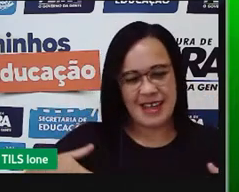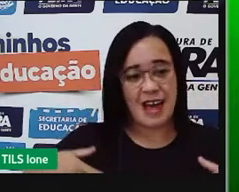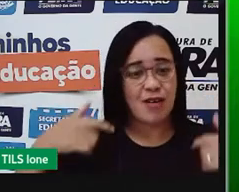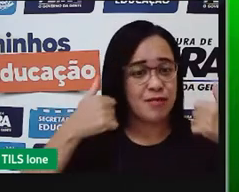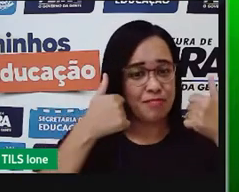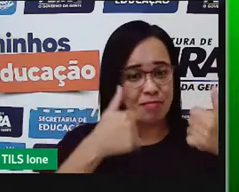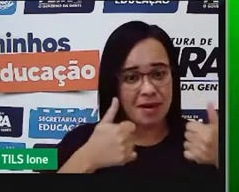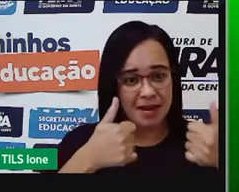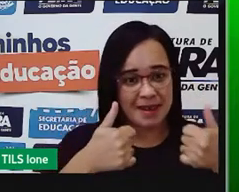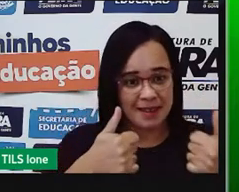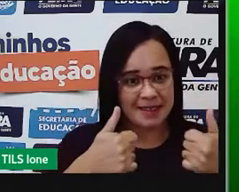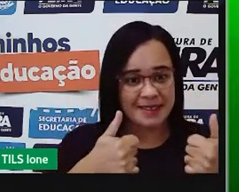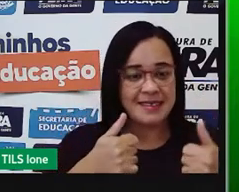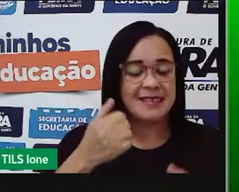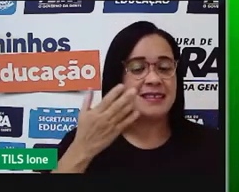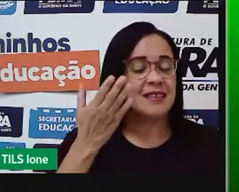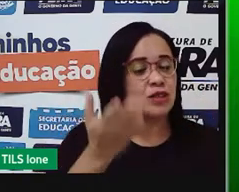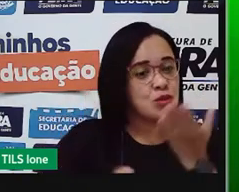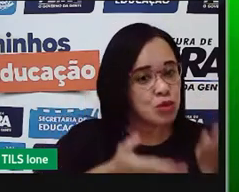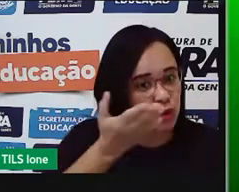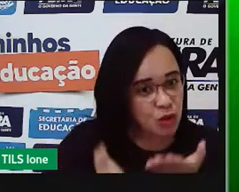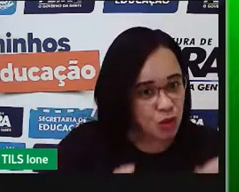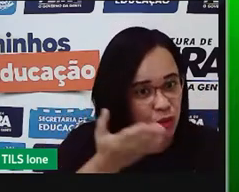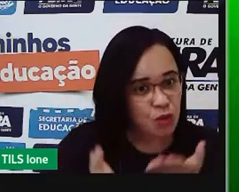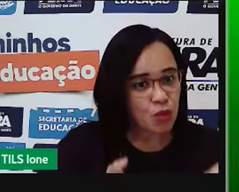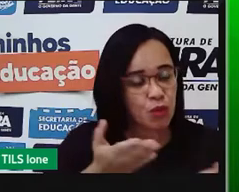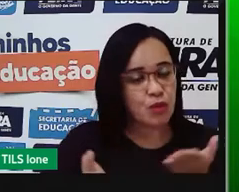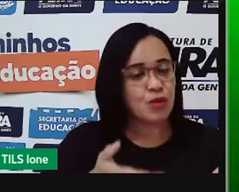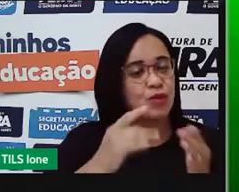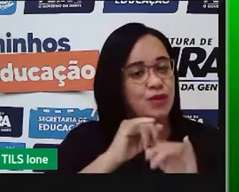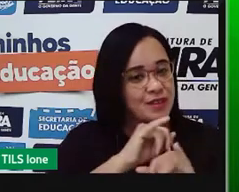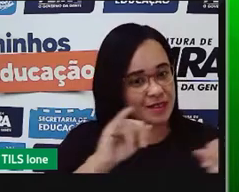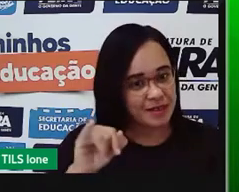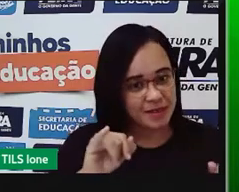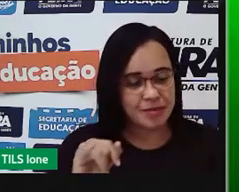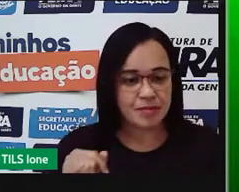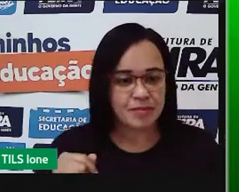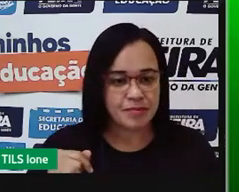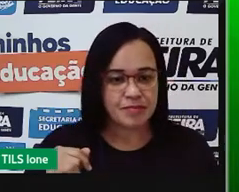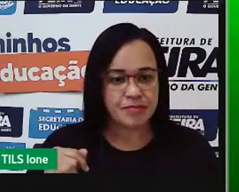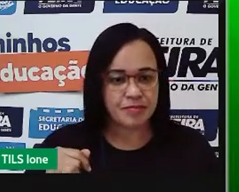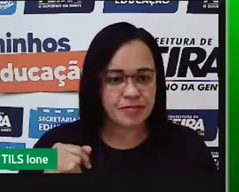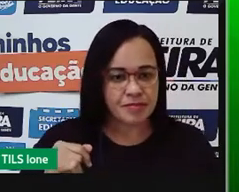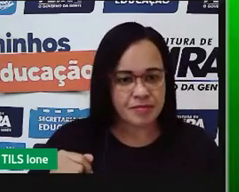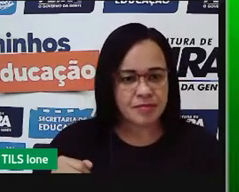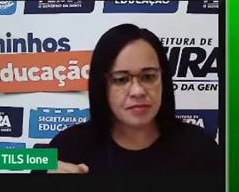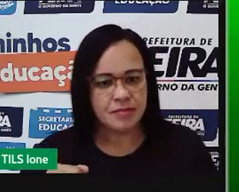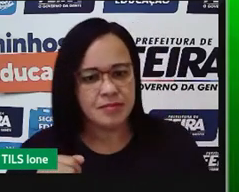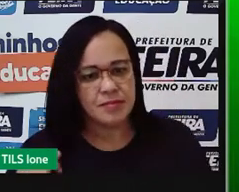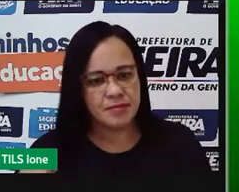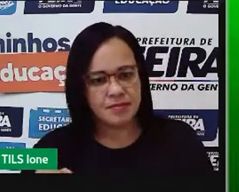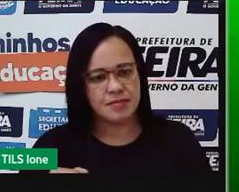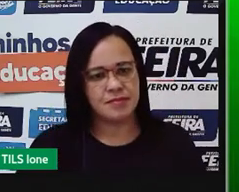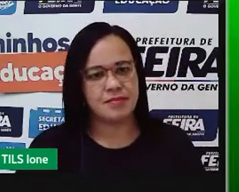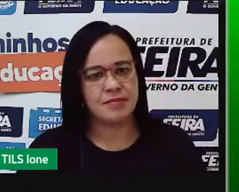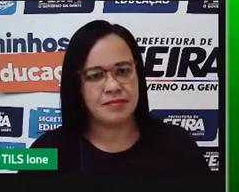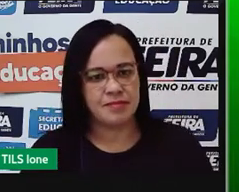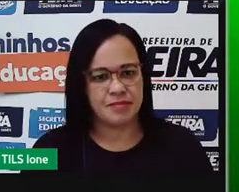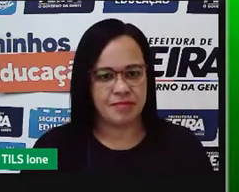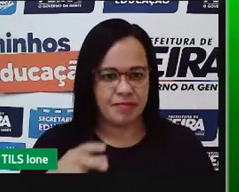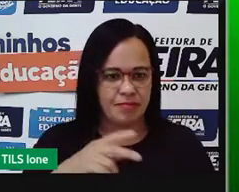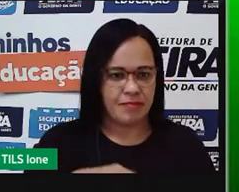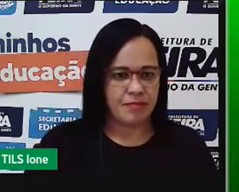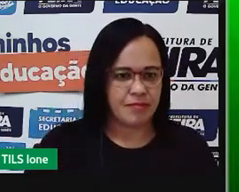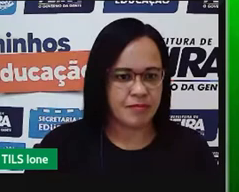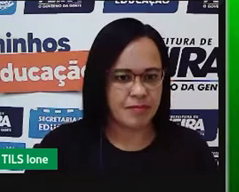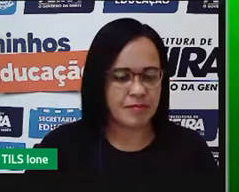dia, eu se cuido mais uma vez, quero dar esse aviso pra vocês. Bom, eu, como você já sabe, sou professora Rosa Evânia, eu trabalho com a